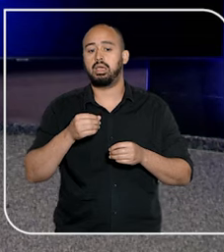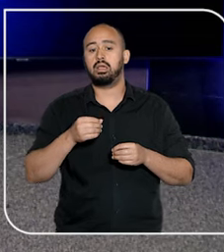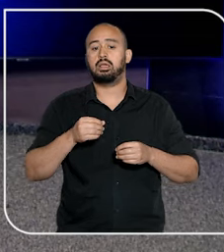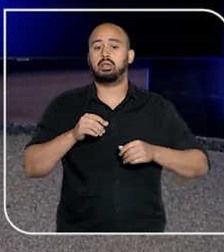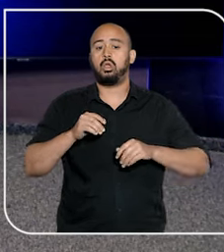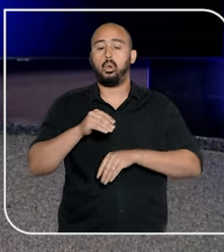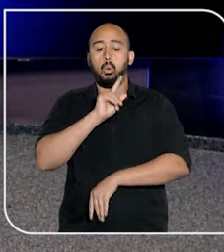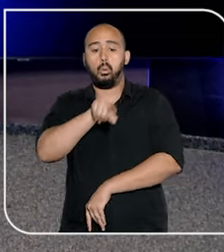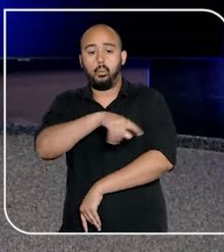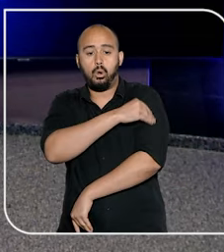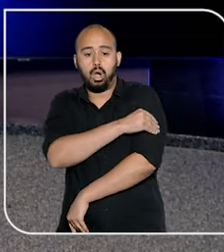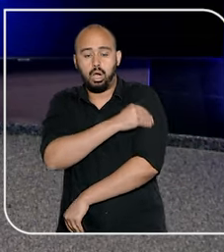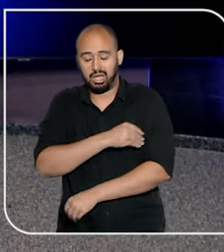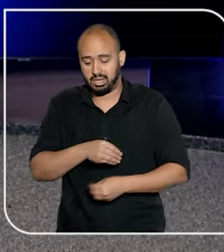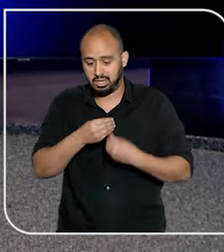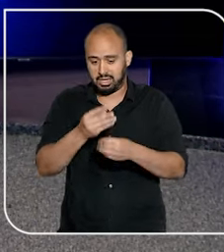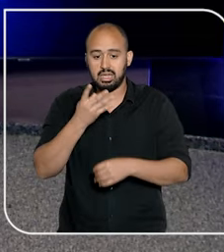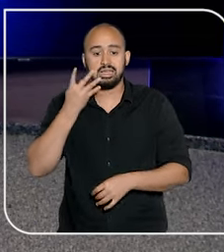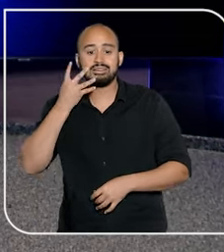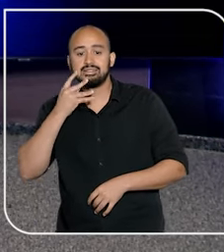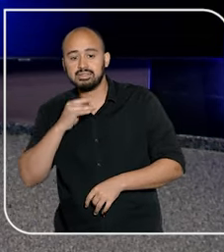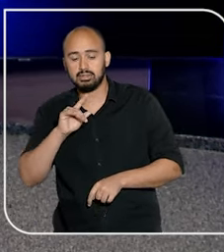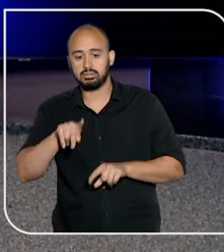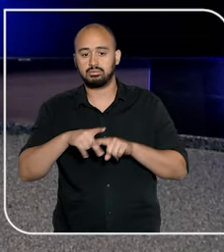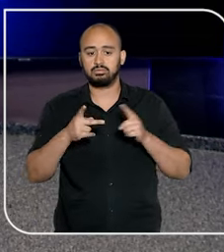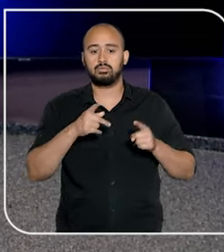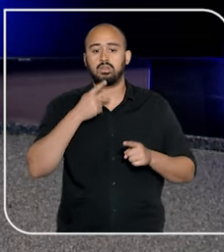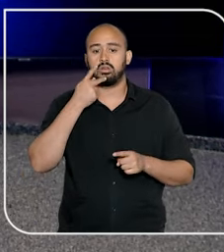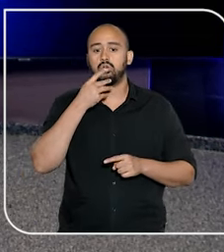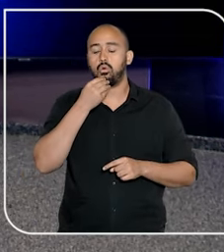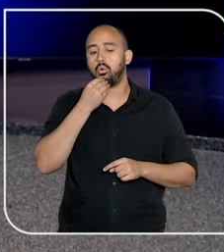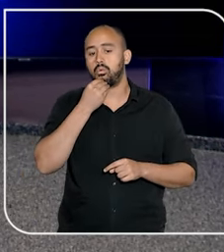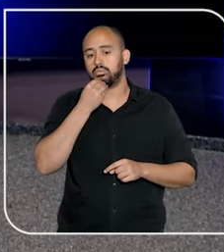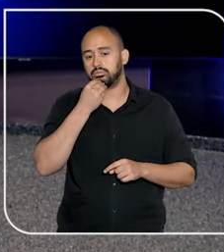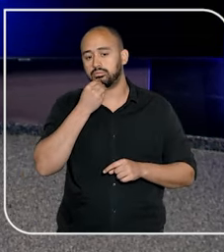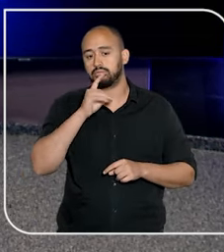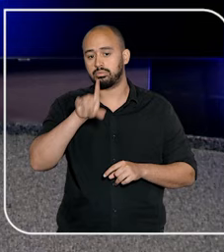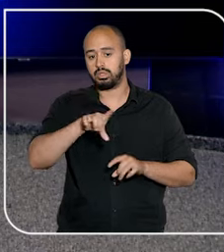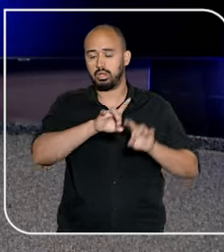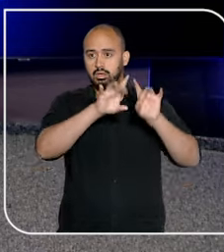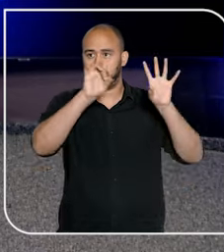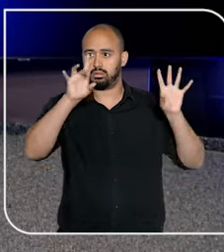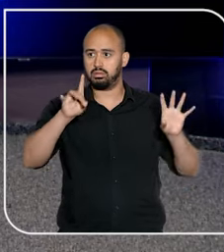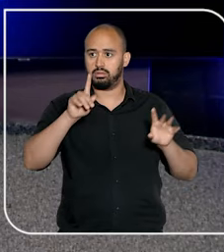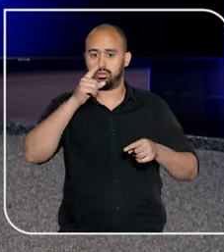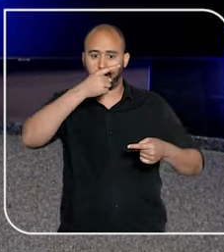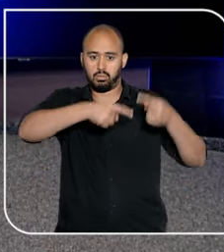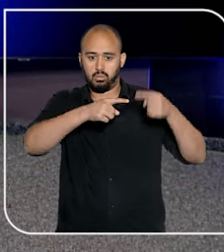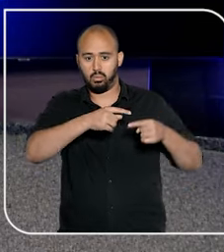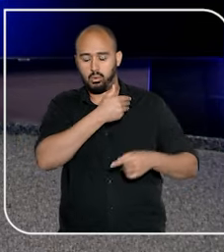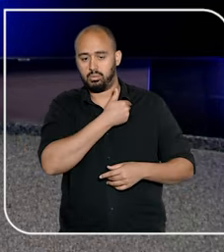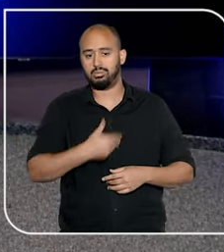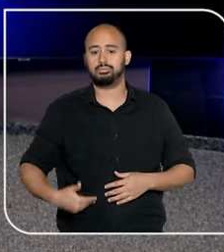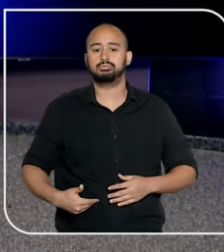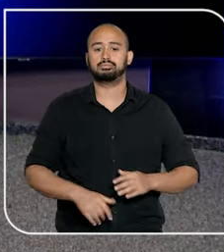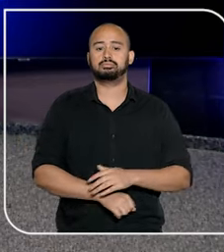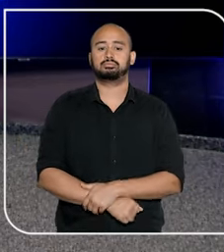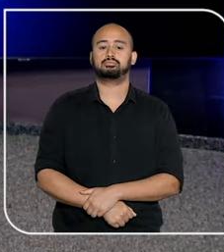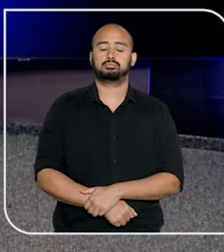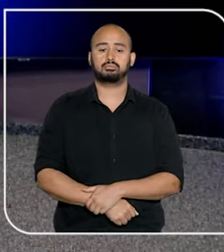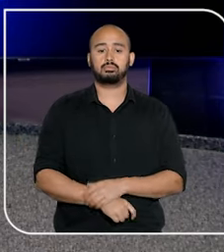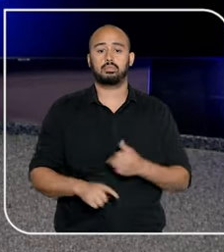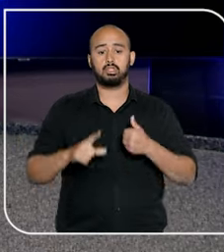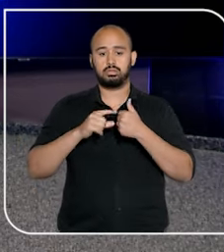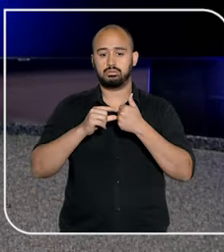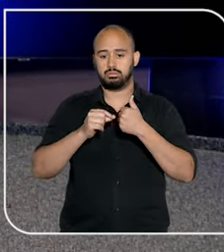ouvir agora a explicação do advogado e ex-conselheiro tutelar, Ravan Leão, que é especialista em políticas